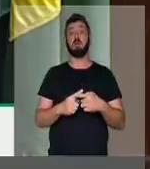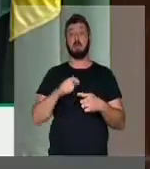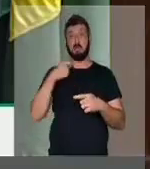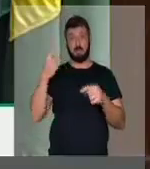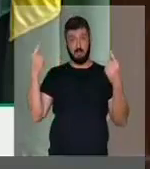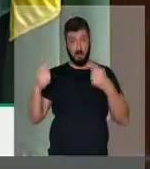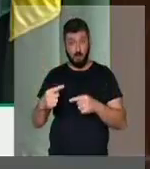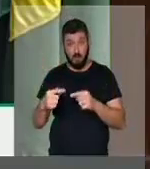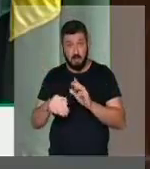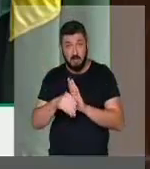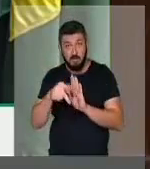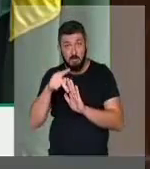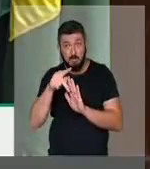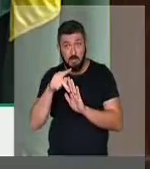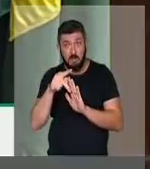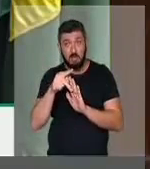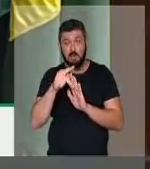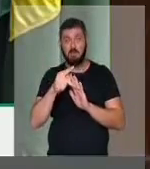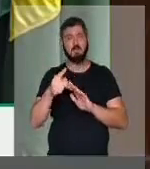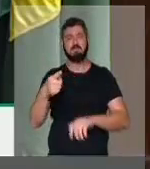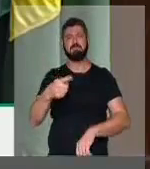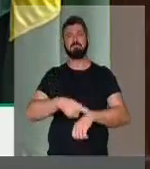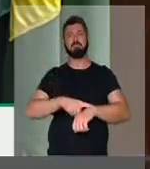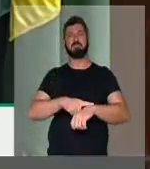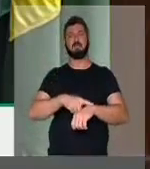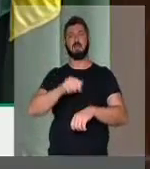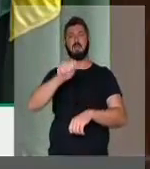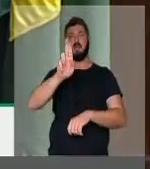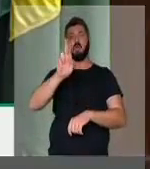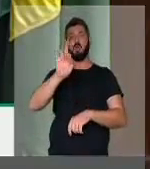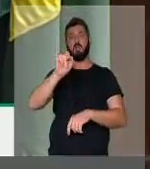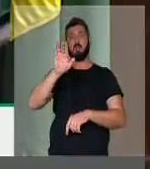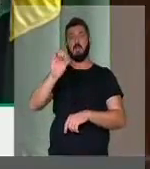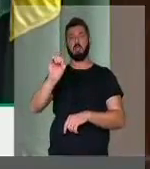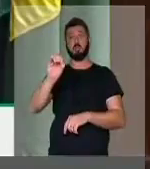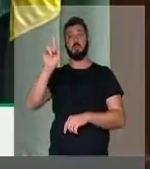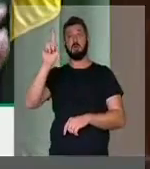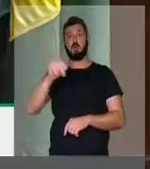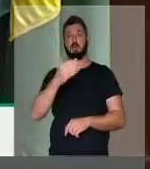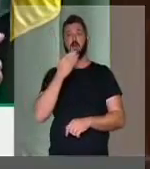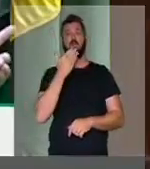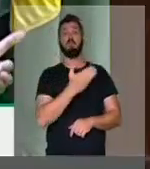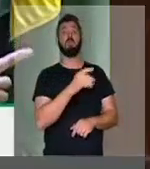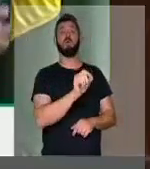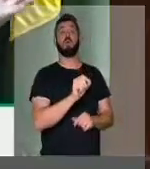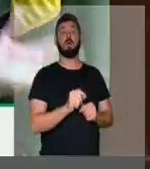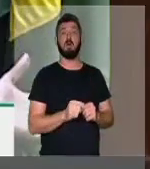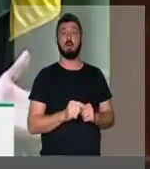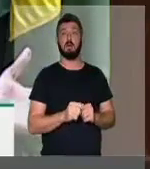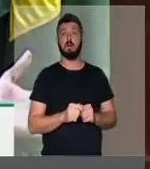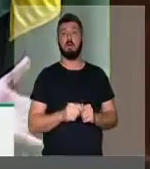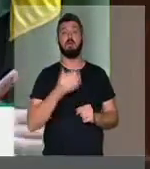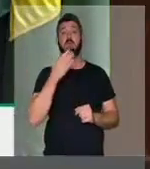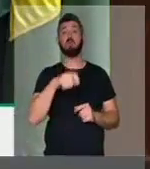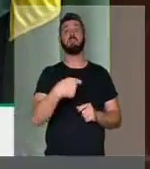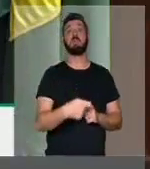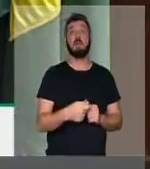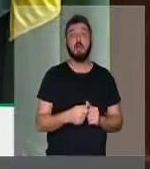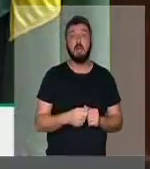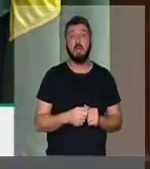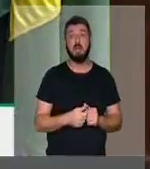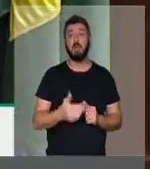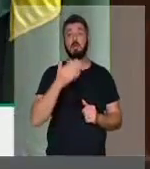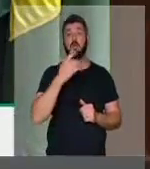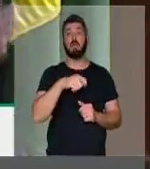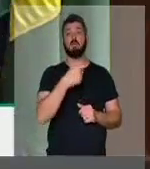for contra essa medida provisória, automaticamente, está sendo a favor, a favor de quem? A